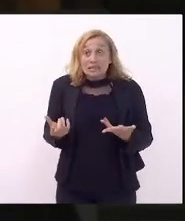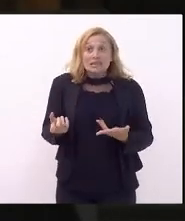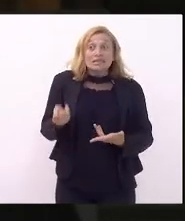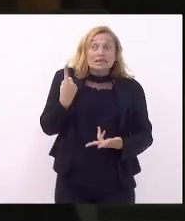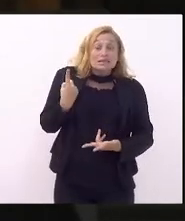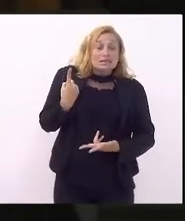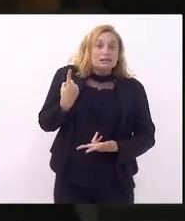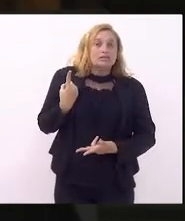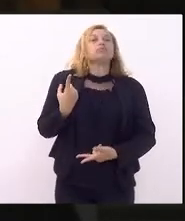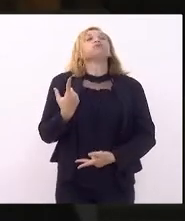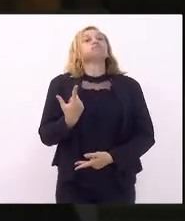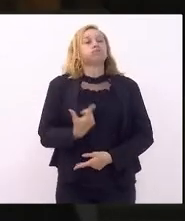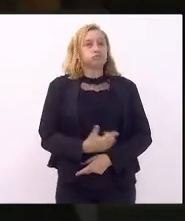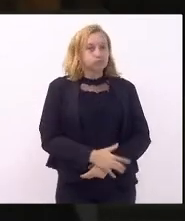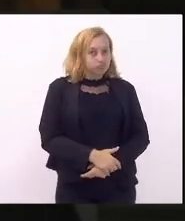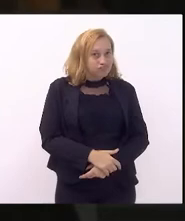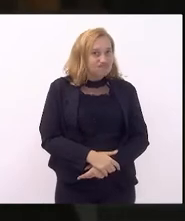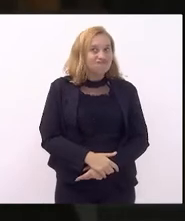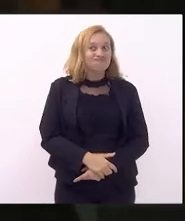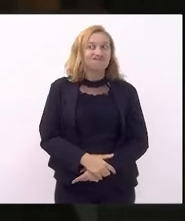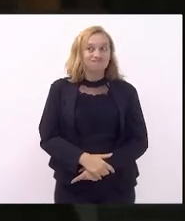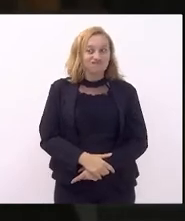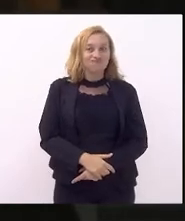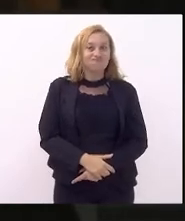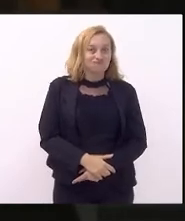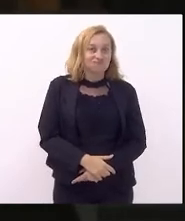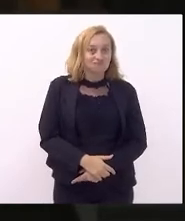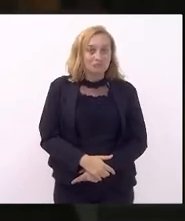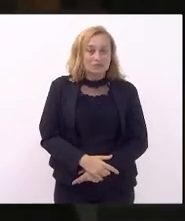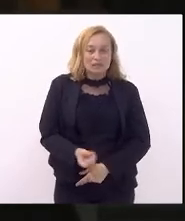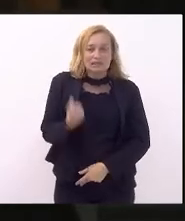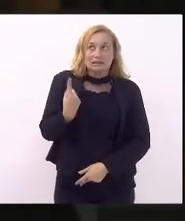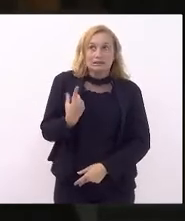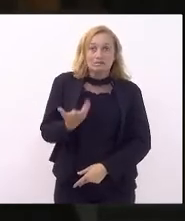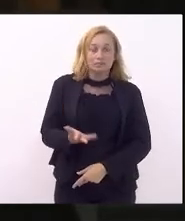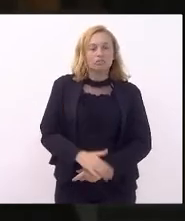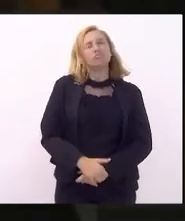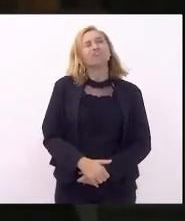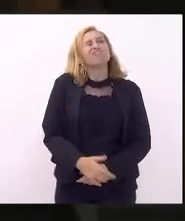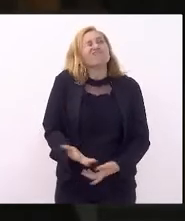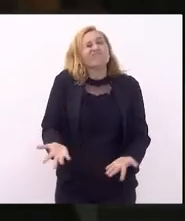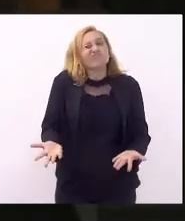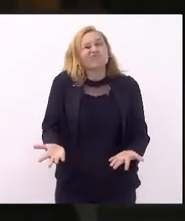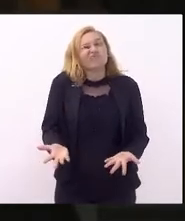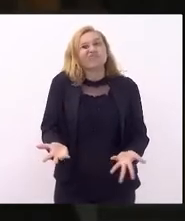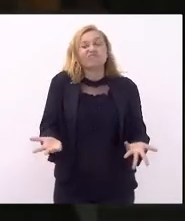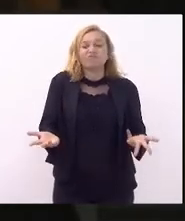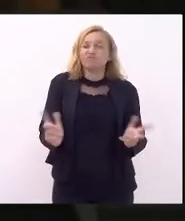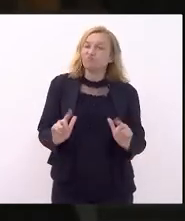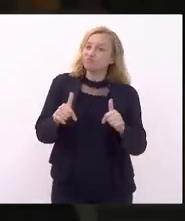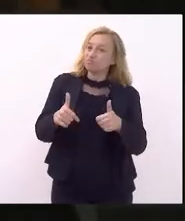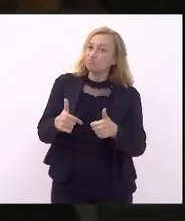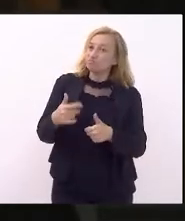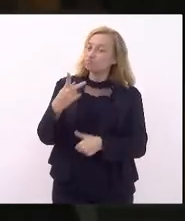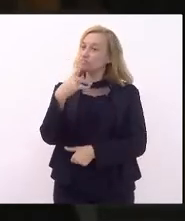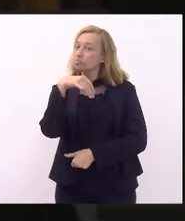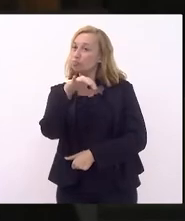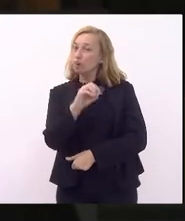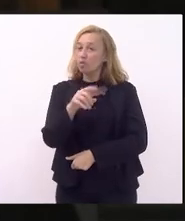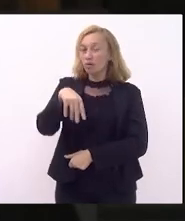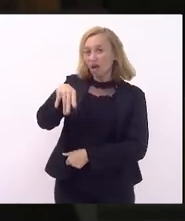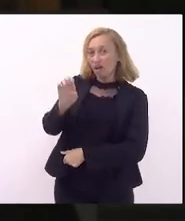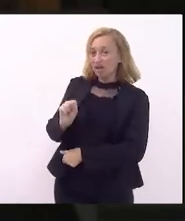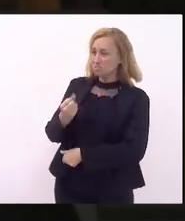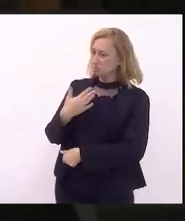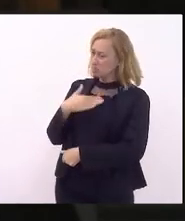estranho, muito estranho, muito estranho e um ato do senhor Paulo Guedes, no